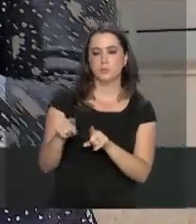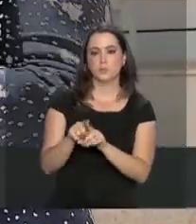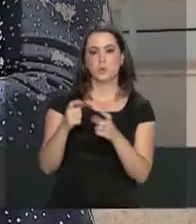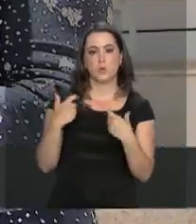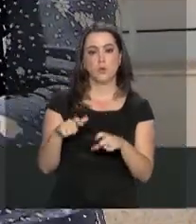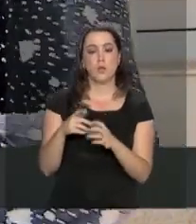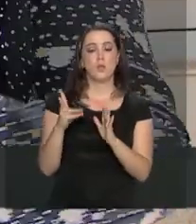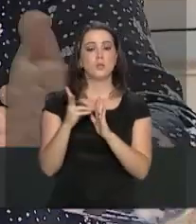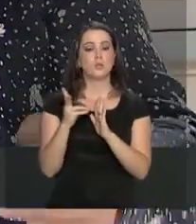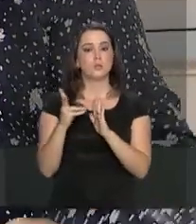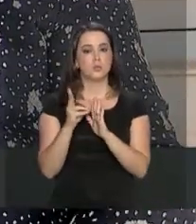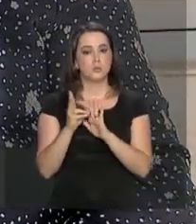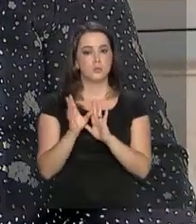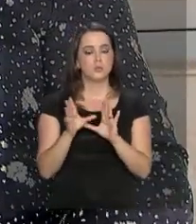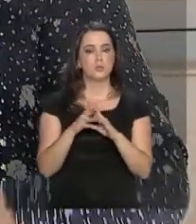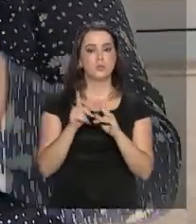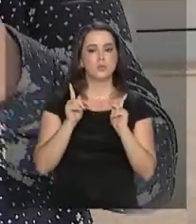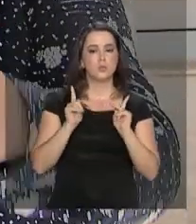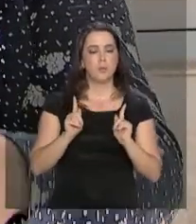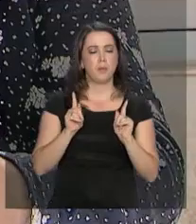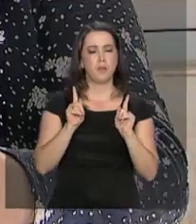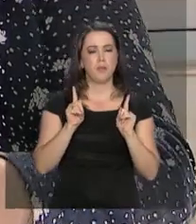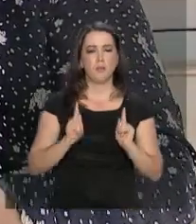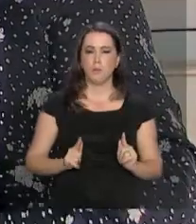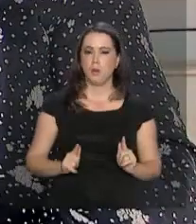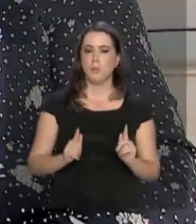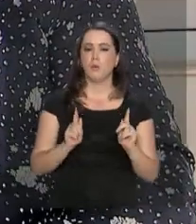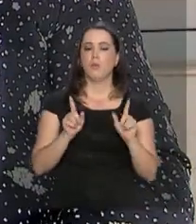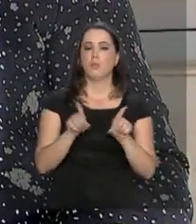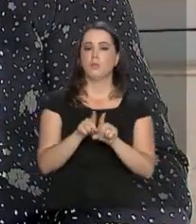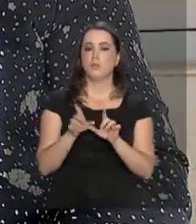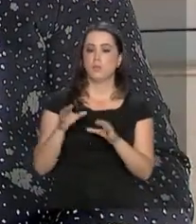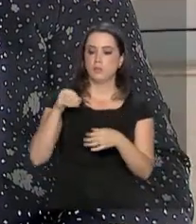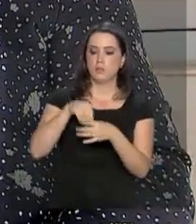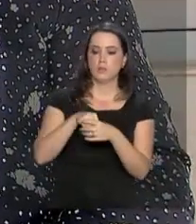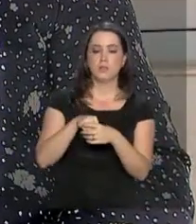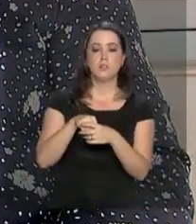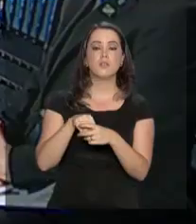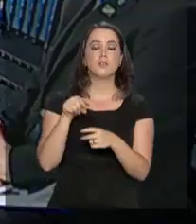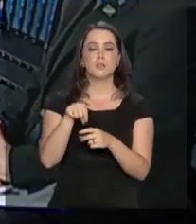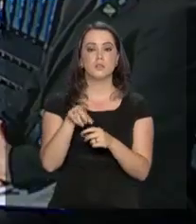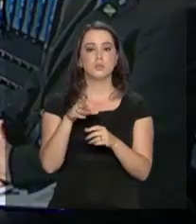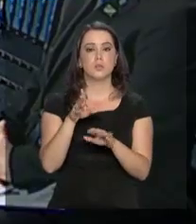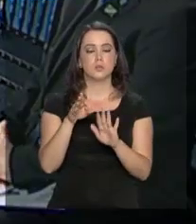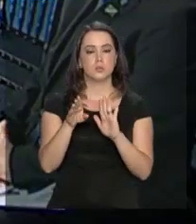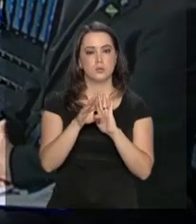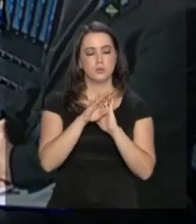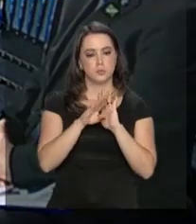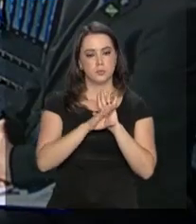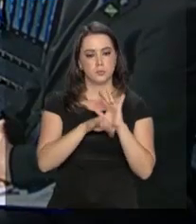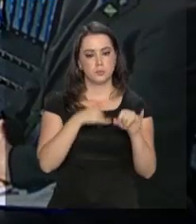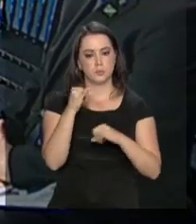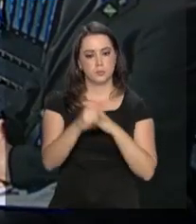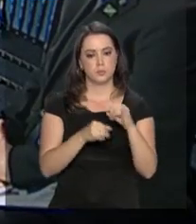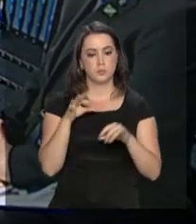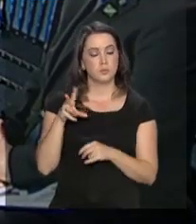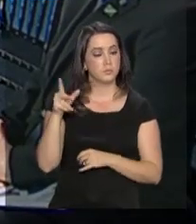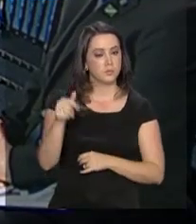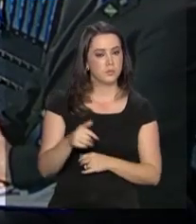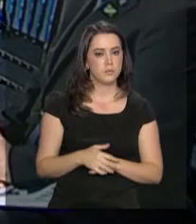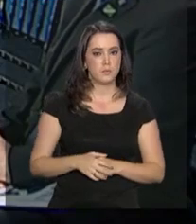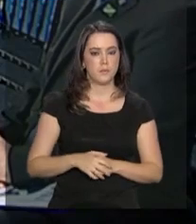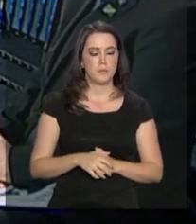áreas indígenas e quilombolas, dentro do programa Internet para Todos. Esse projeto está nos